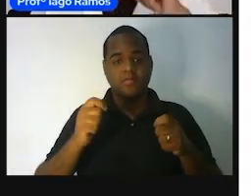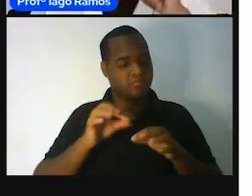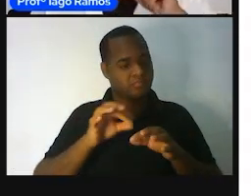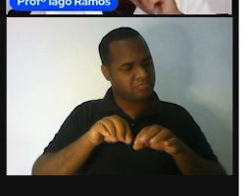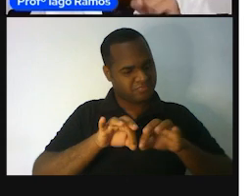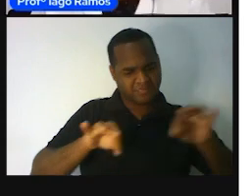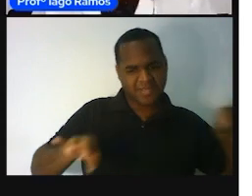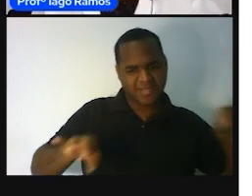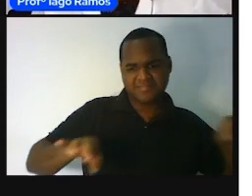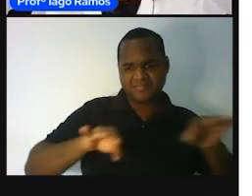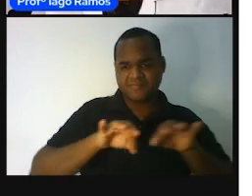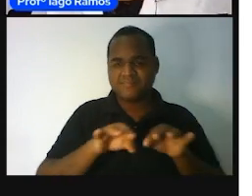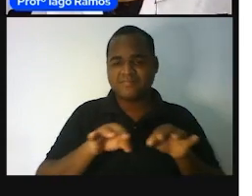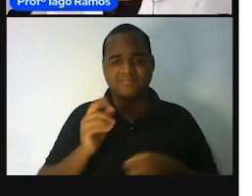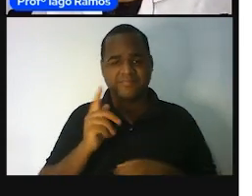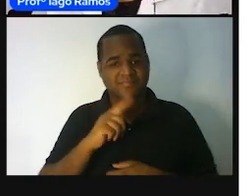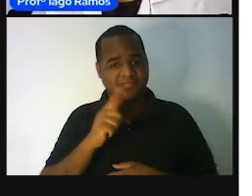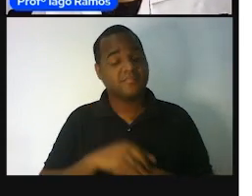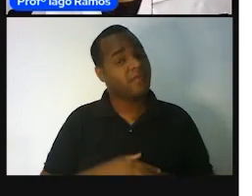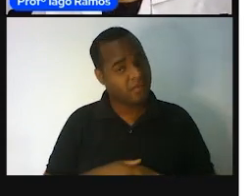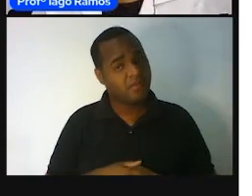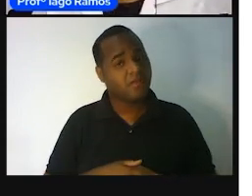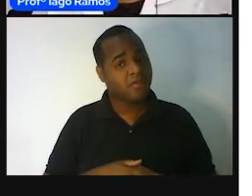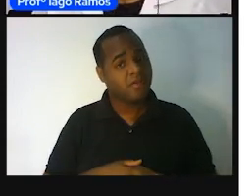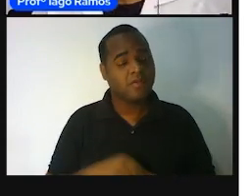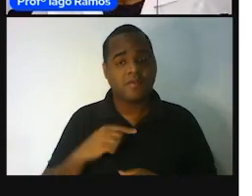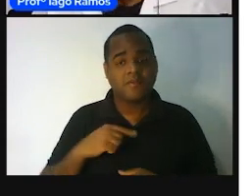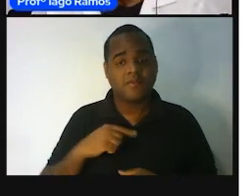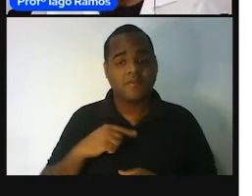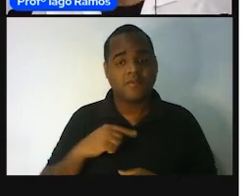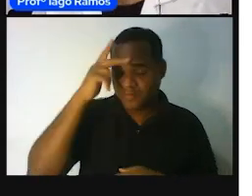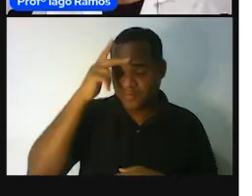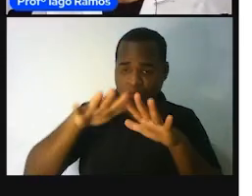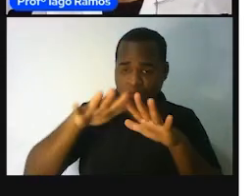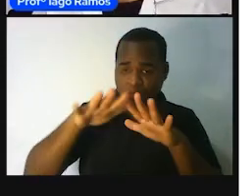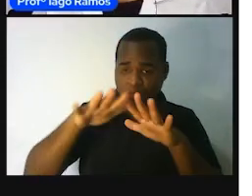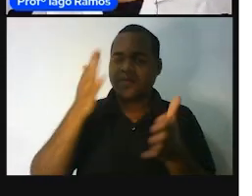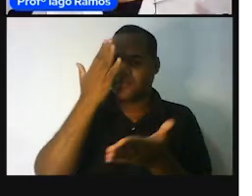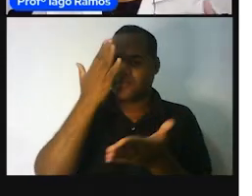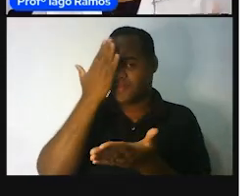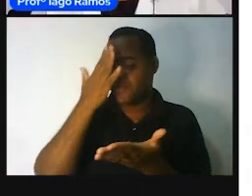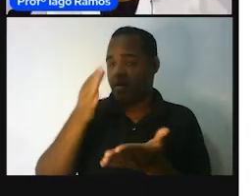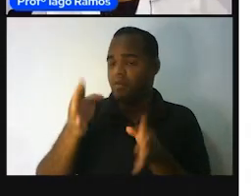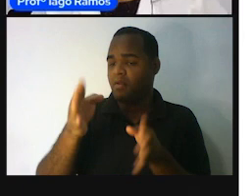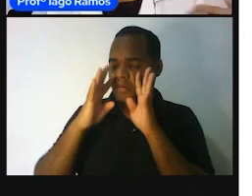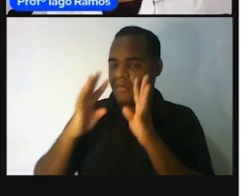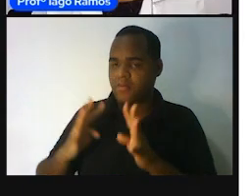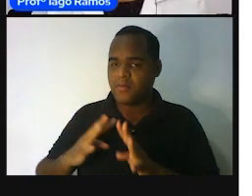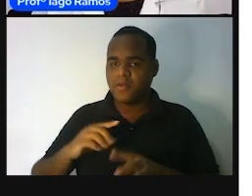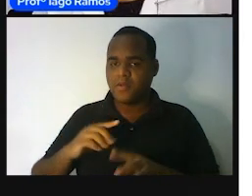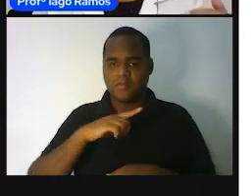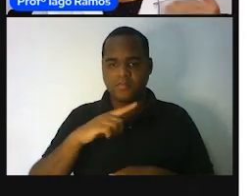saiba que você está aí, me vivendo ouve ouve ouve ouve. Ou seja, alguns